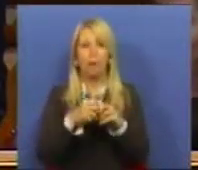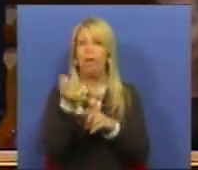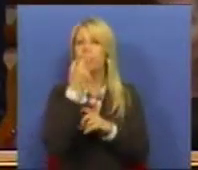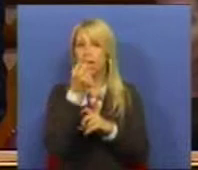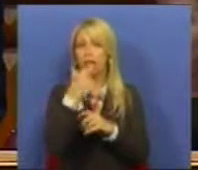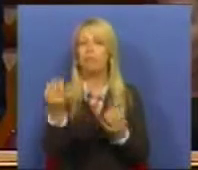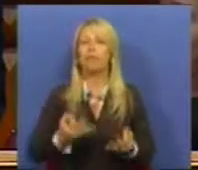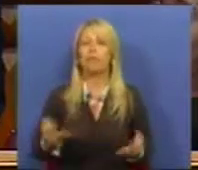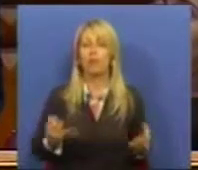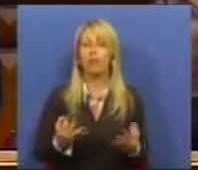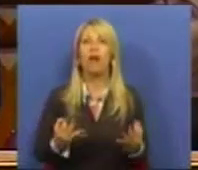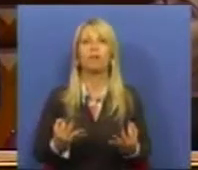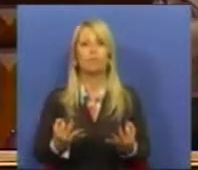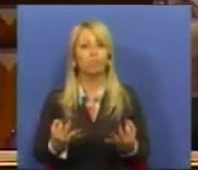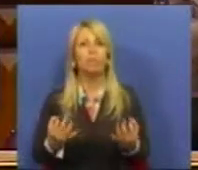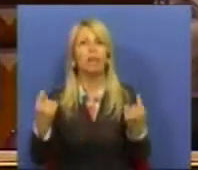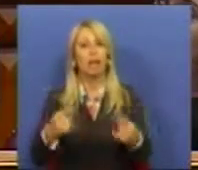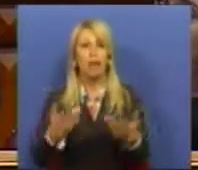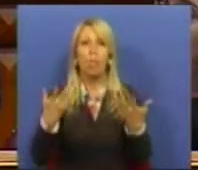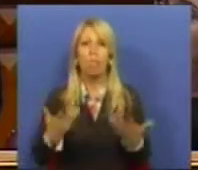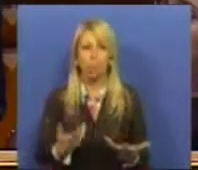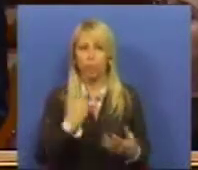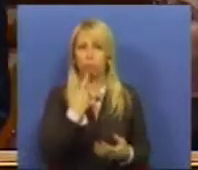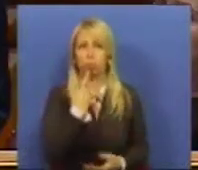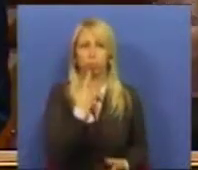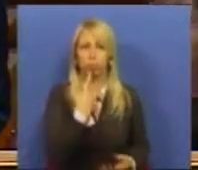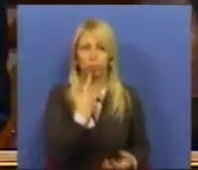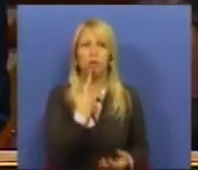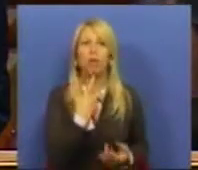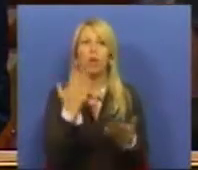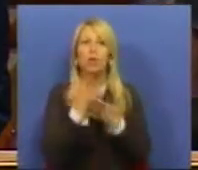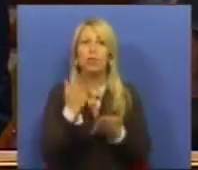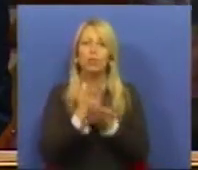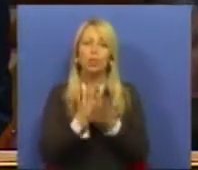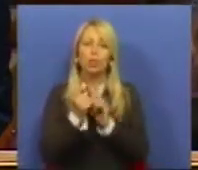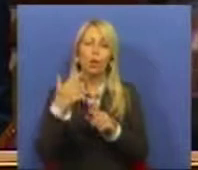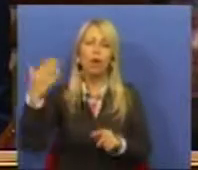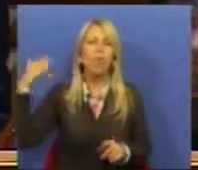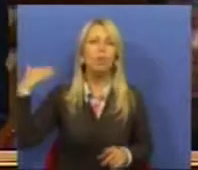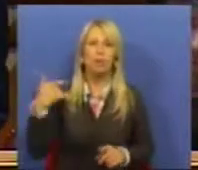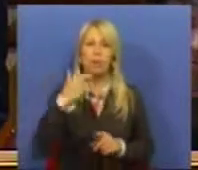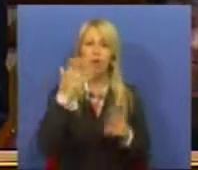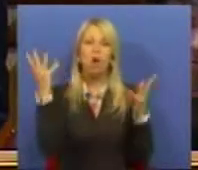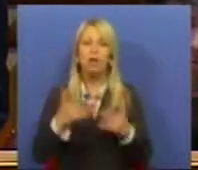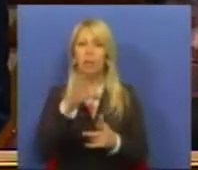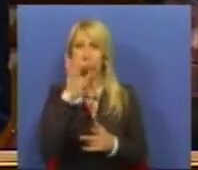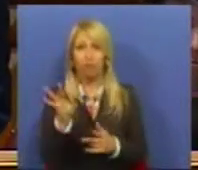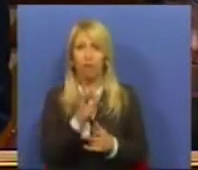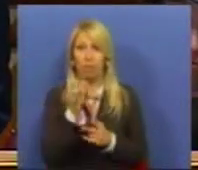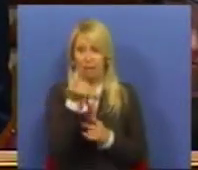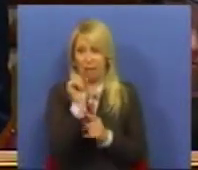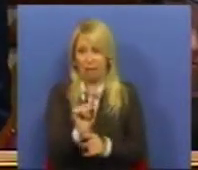facto, tem um peso muito grande. Um estudo muito recente diz que o orçamento das famílias